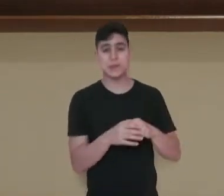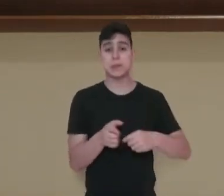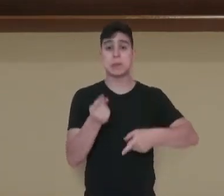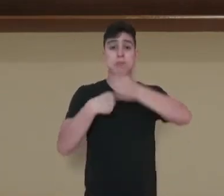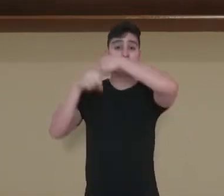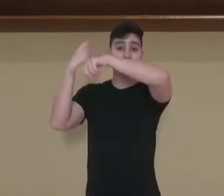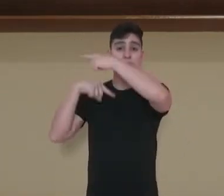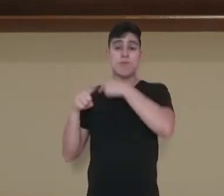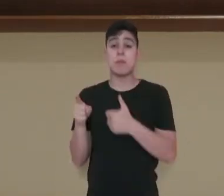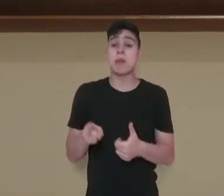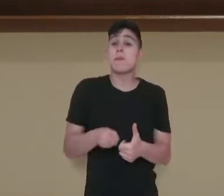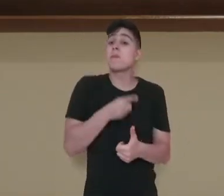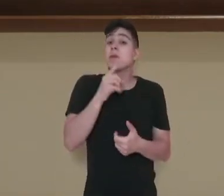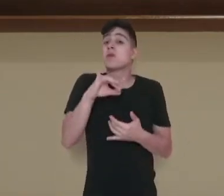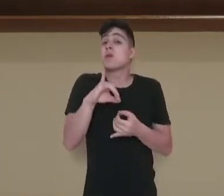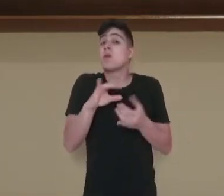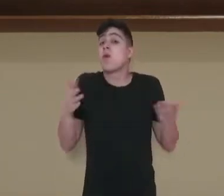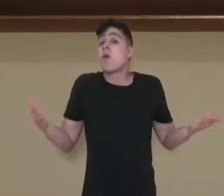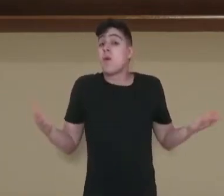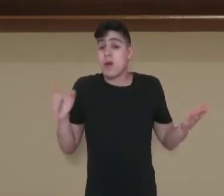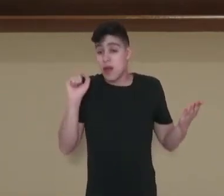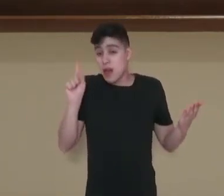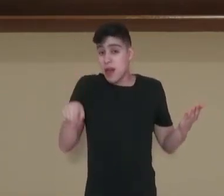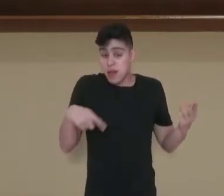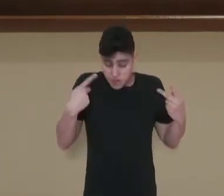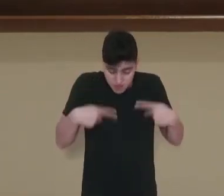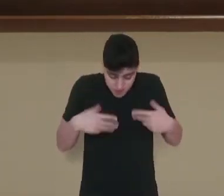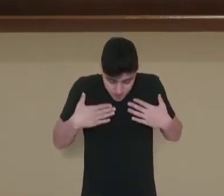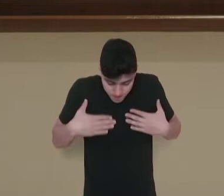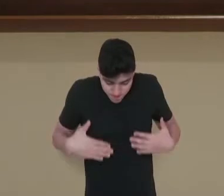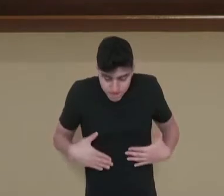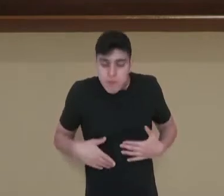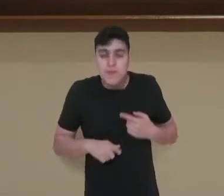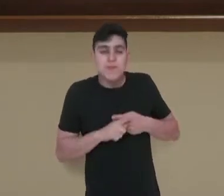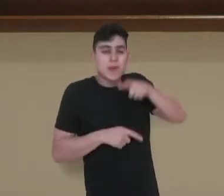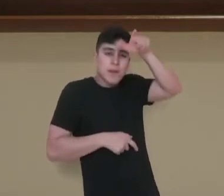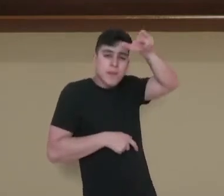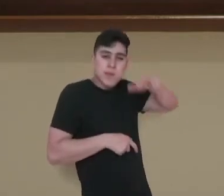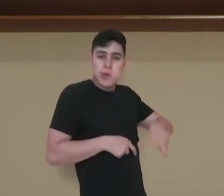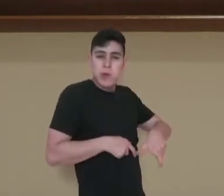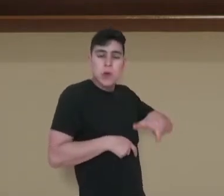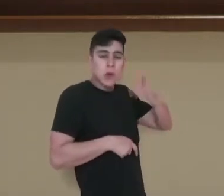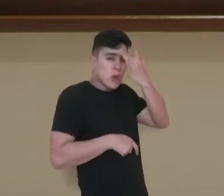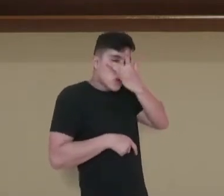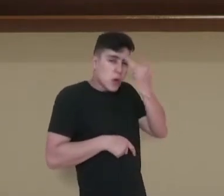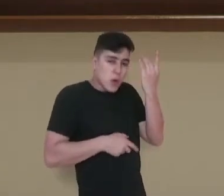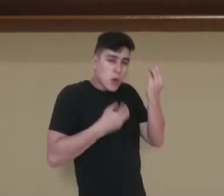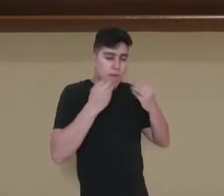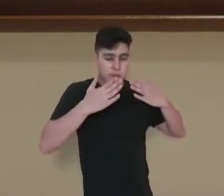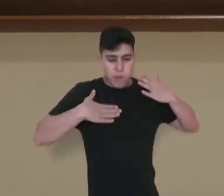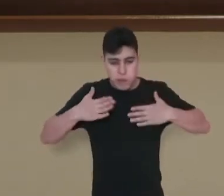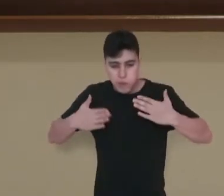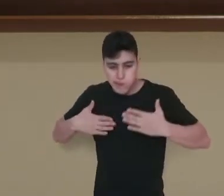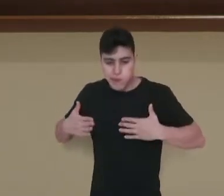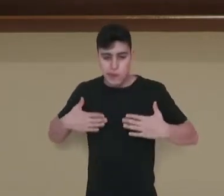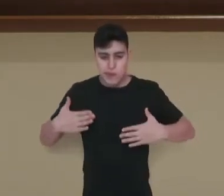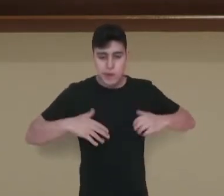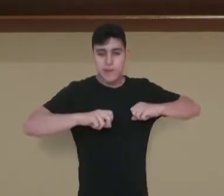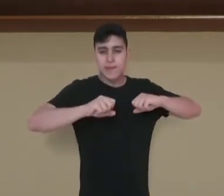que existiu é o nosso próprio corpo, porque o homem produzia sonoridades a partir da percussão corporal.